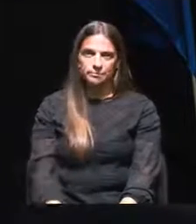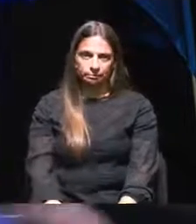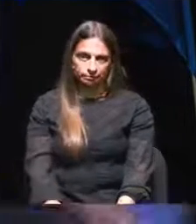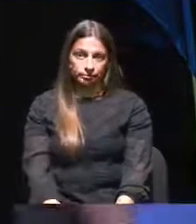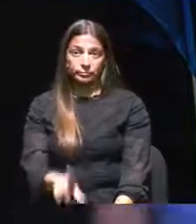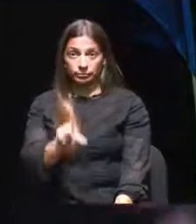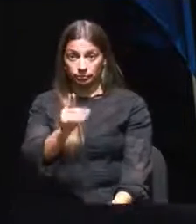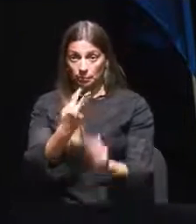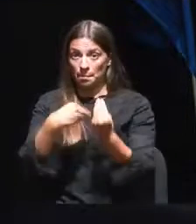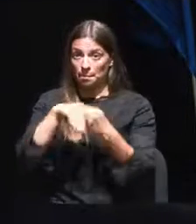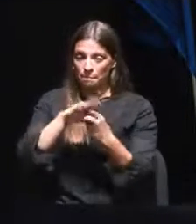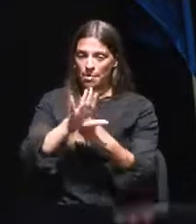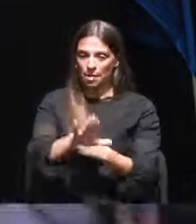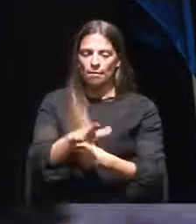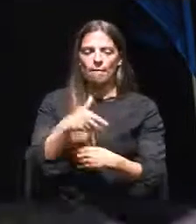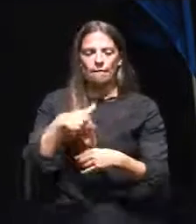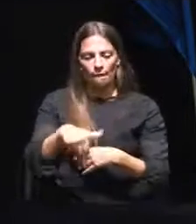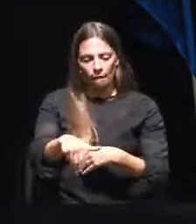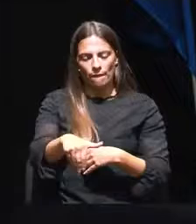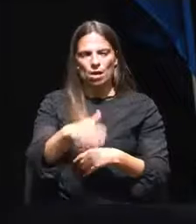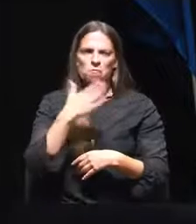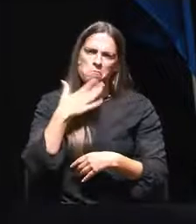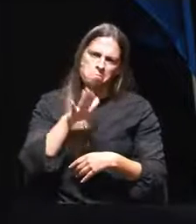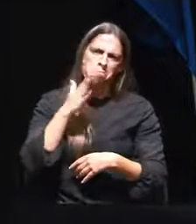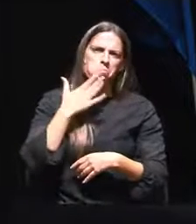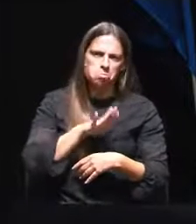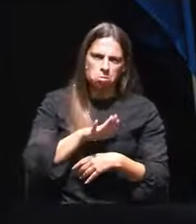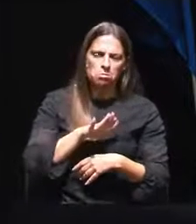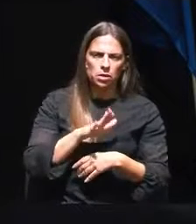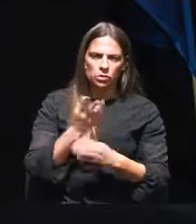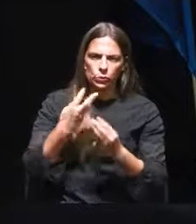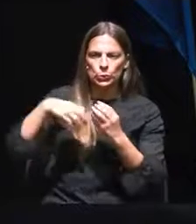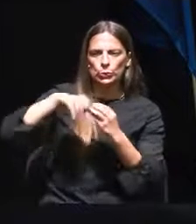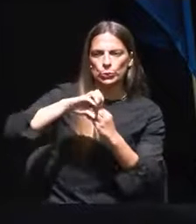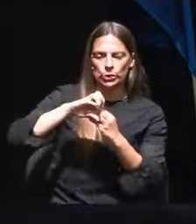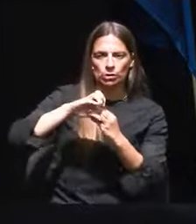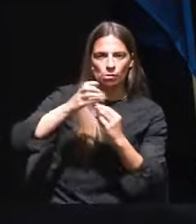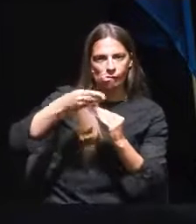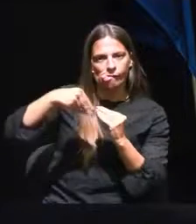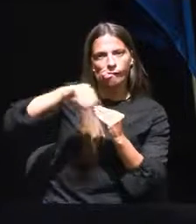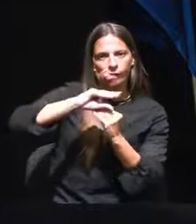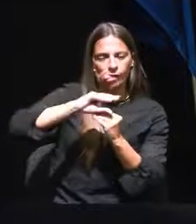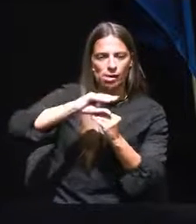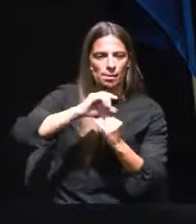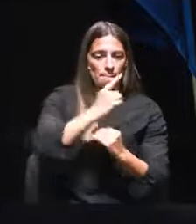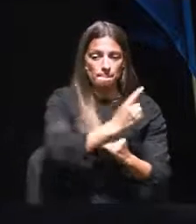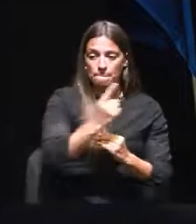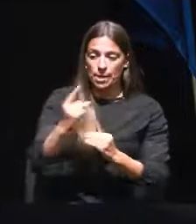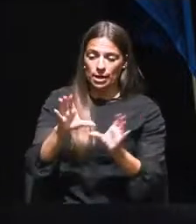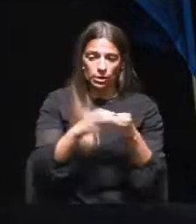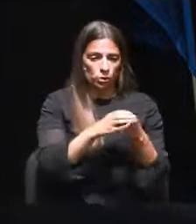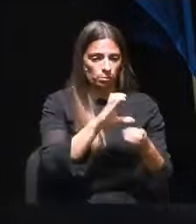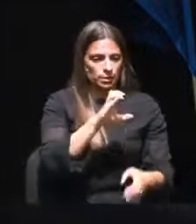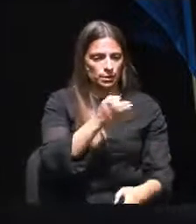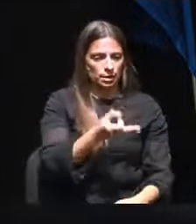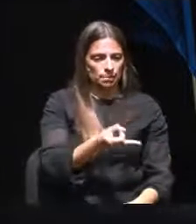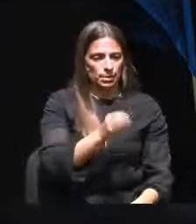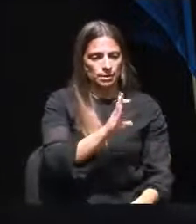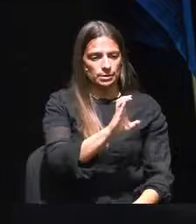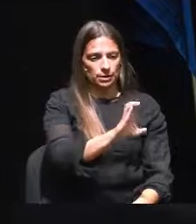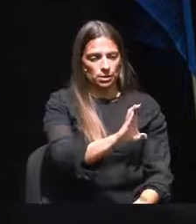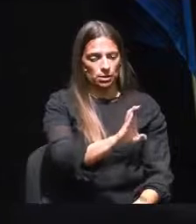E acrescentou que iria proceder, pelo menos, a uma afetação suplementar para cada CPCJ de e